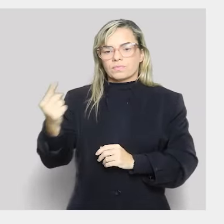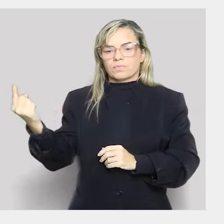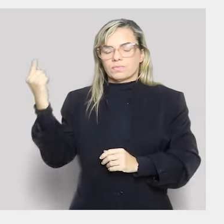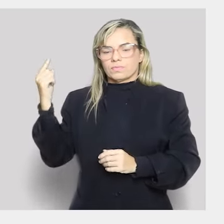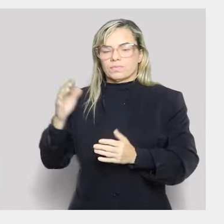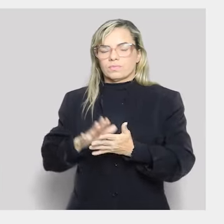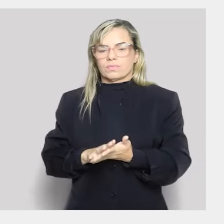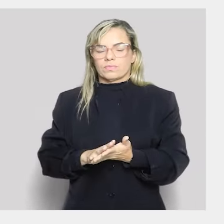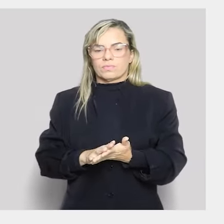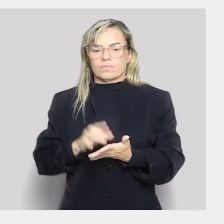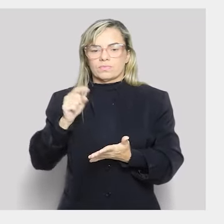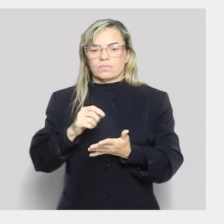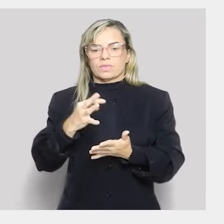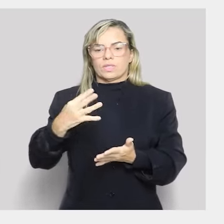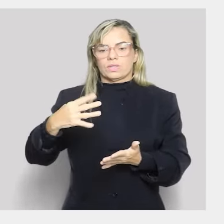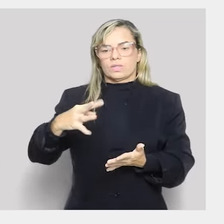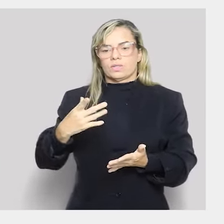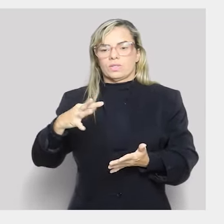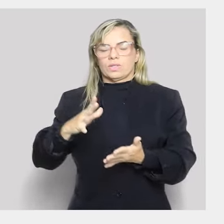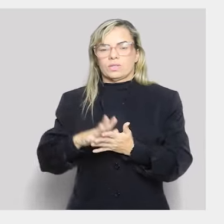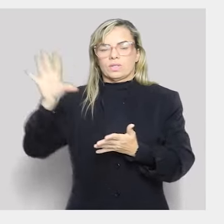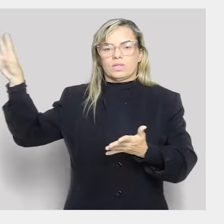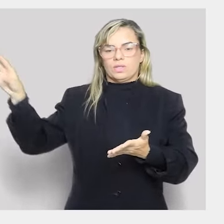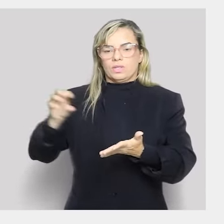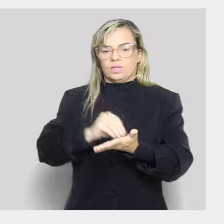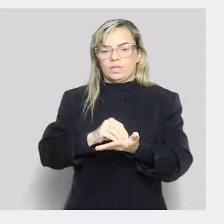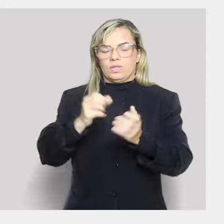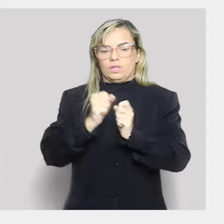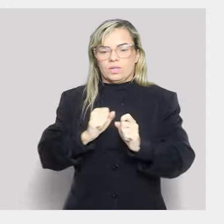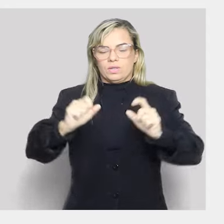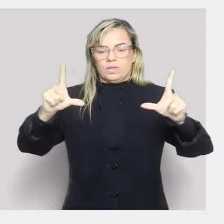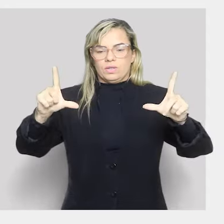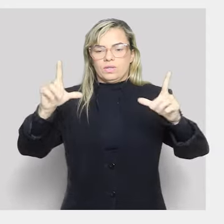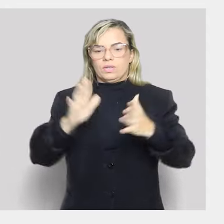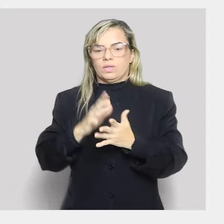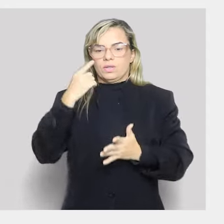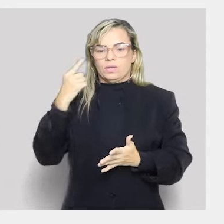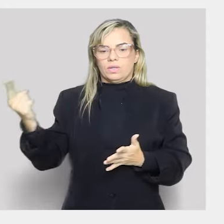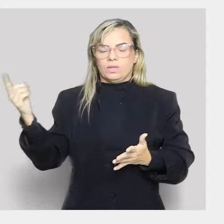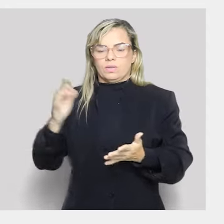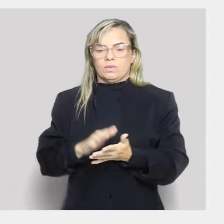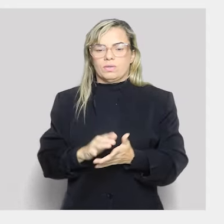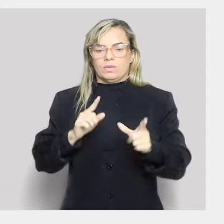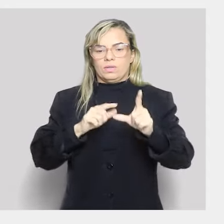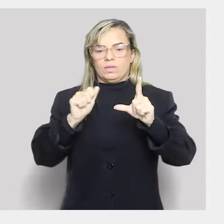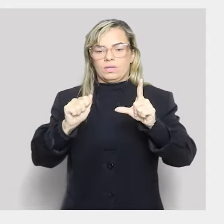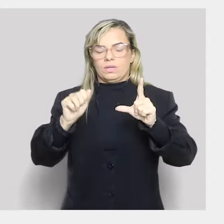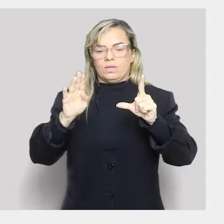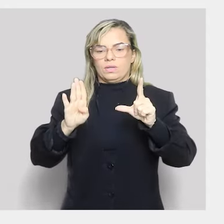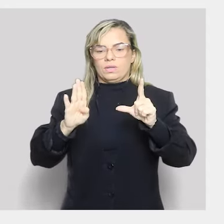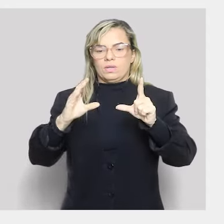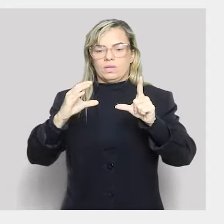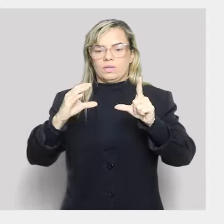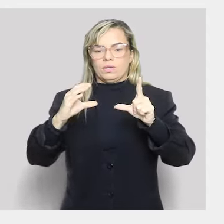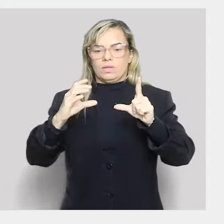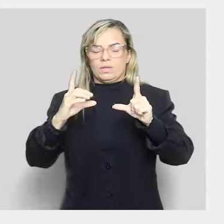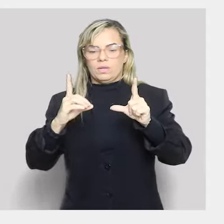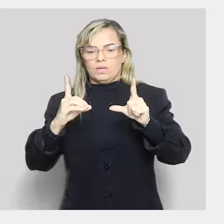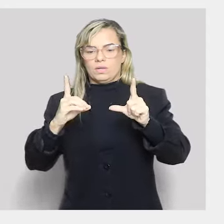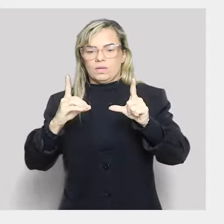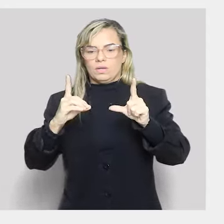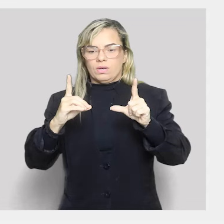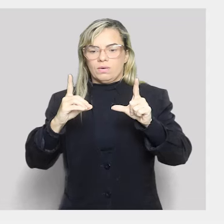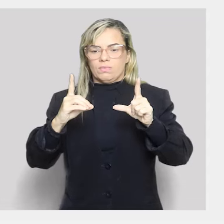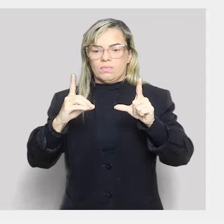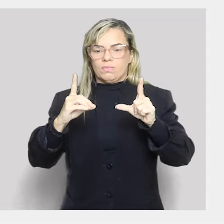fundamentais. Anota esse aqui, ó. Esse slide aqui vai cair na sua prova. Natos, naturalizados, estrangeiros residentes, qualquer pessoa que